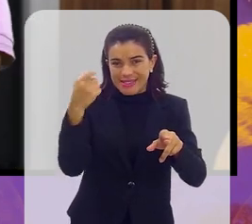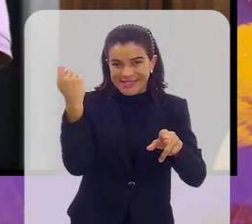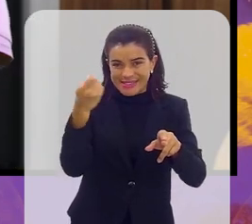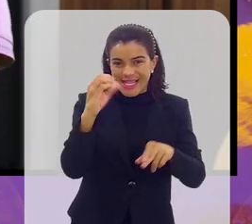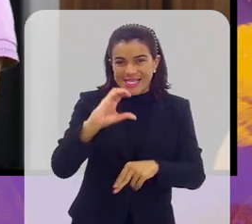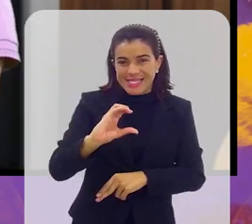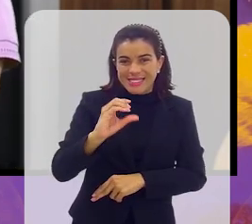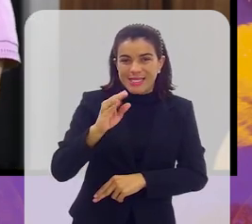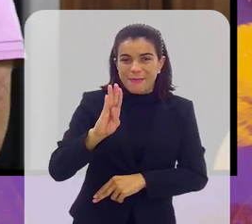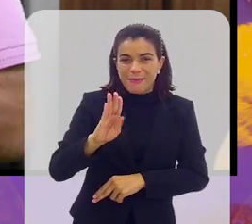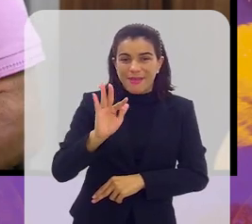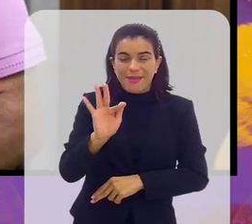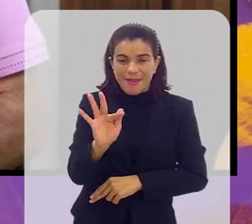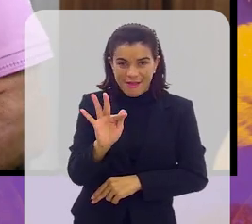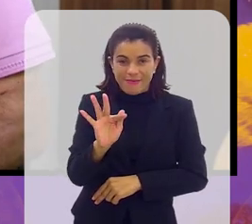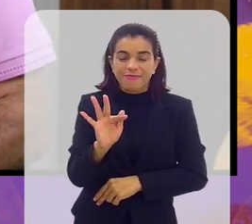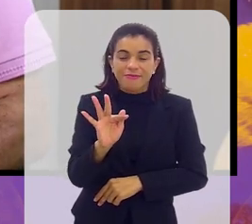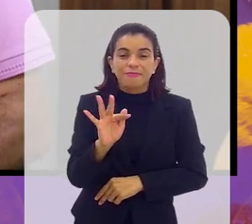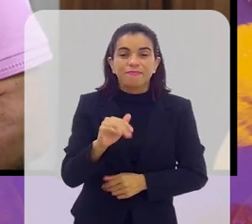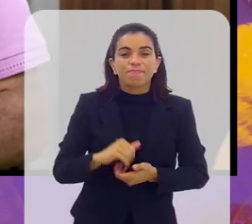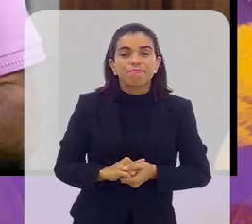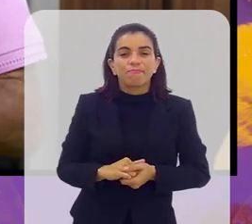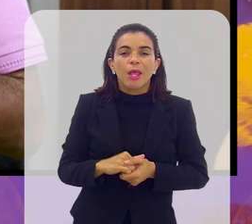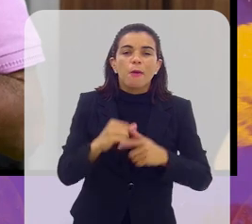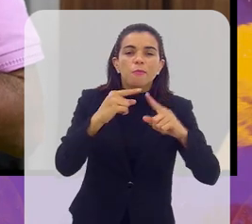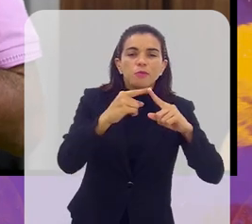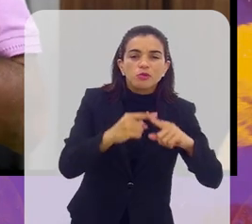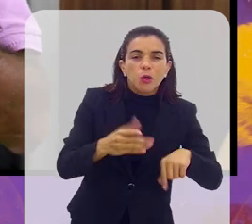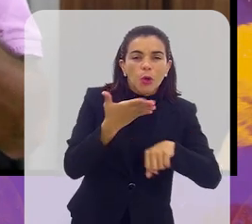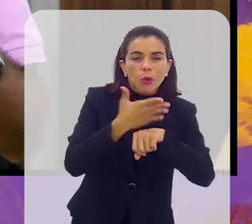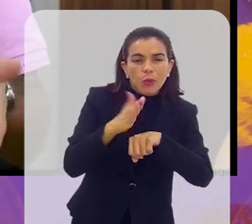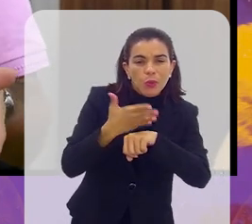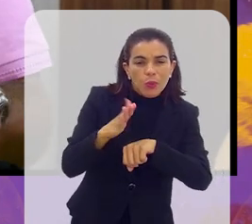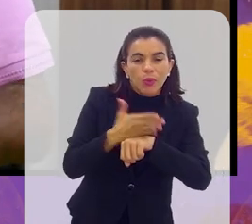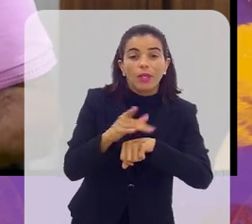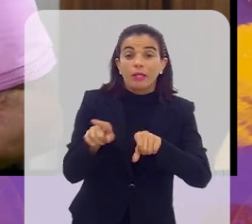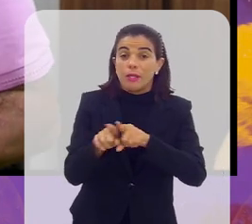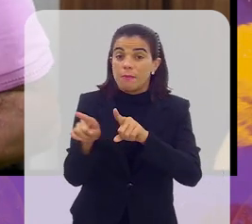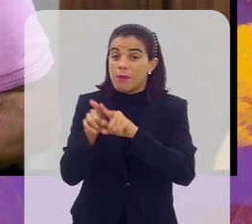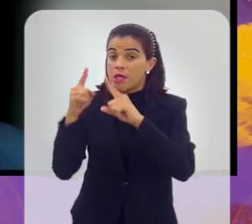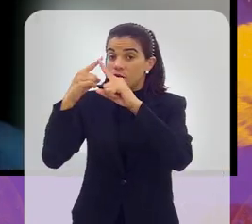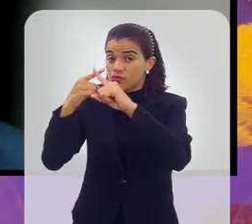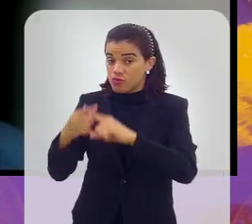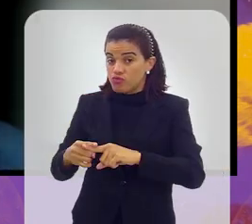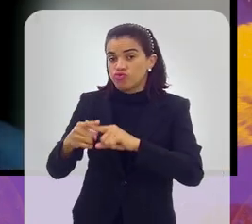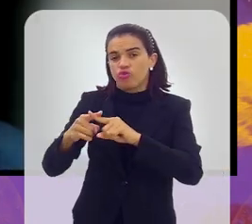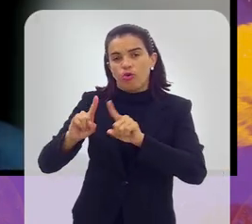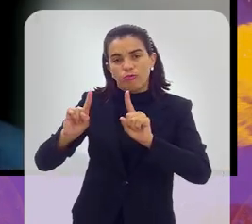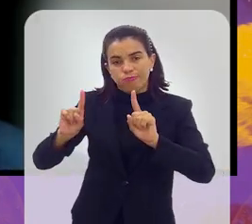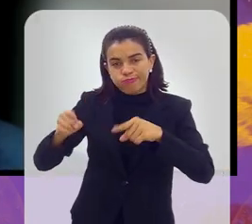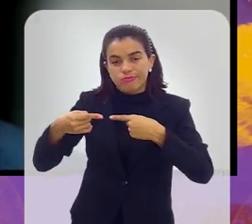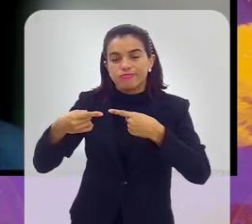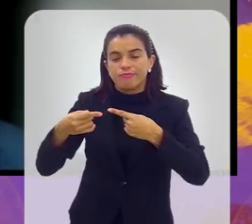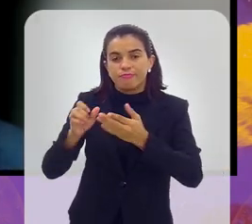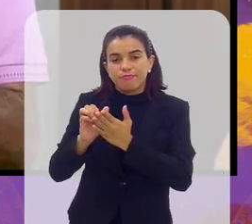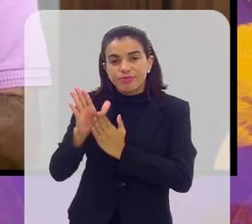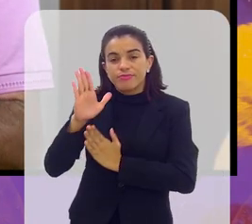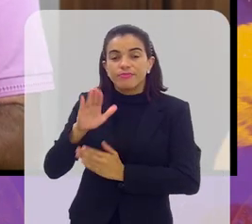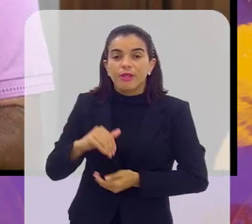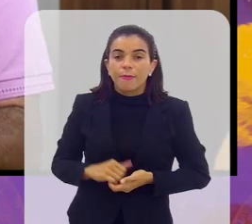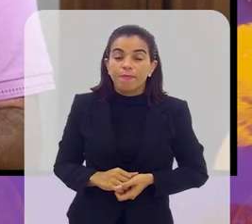faz na convocação da seleção brasileira para os jogos amistosos, e até mesmo para os jogos das eliminatórias.